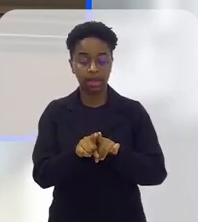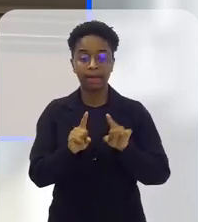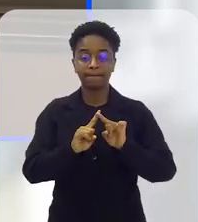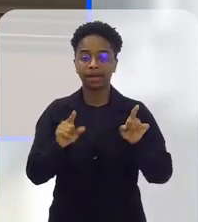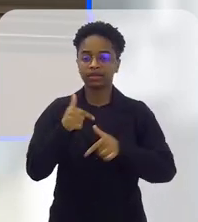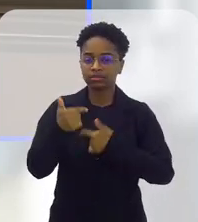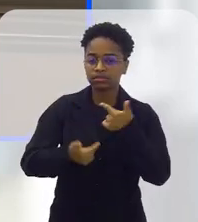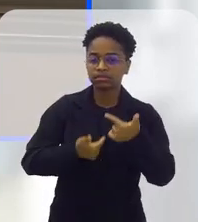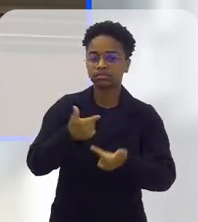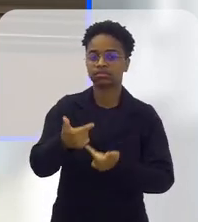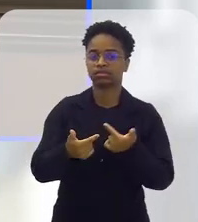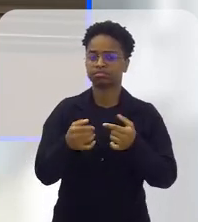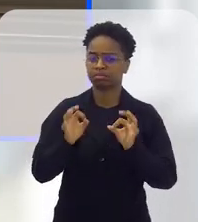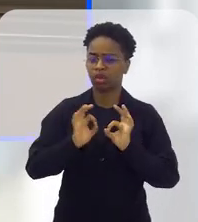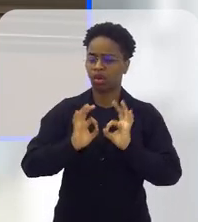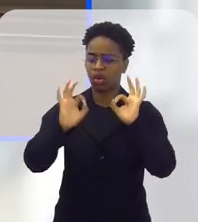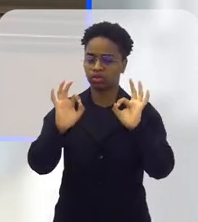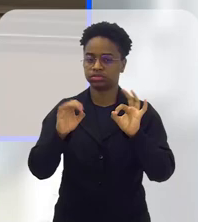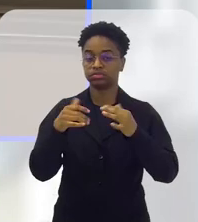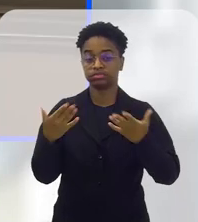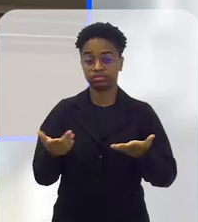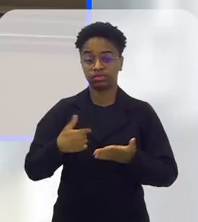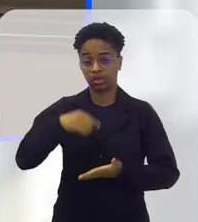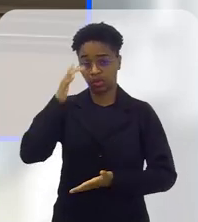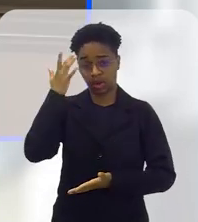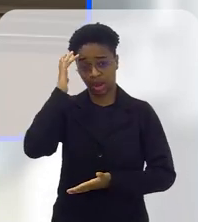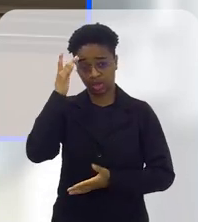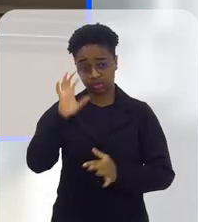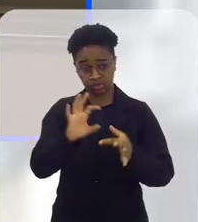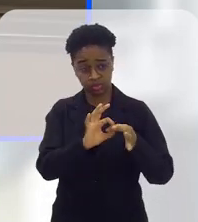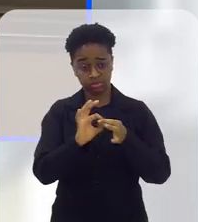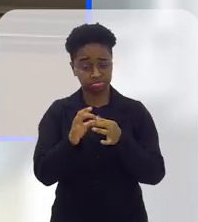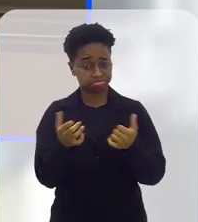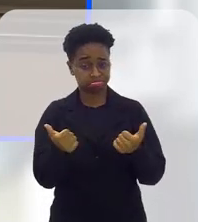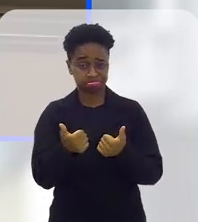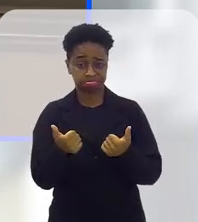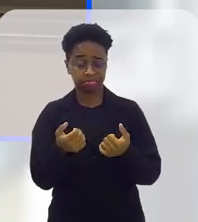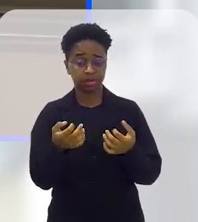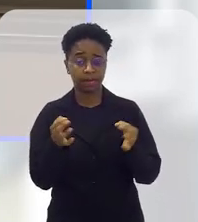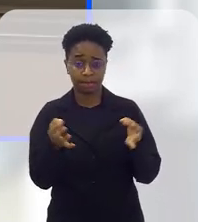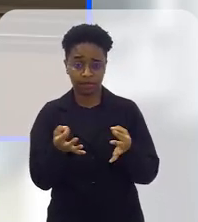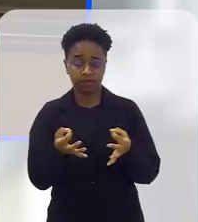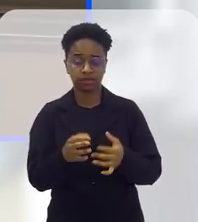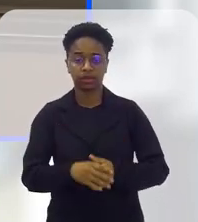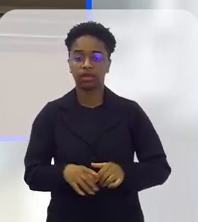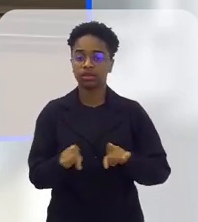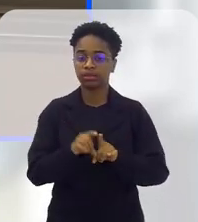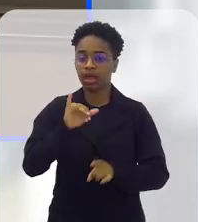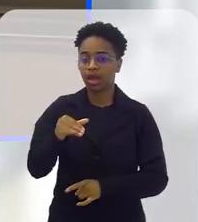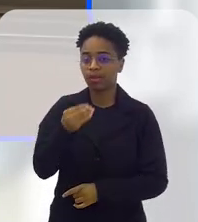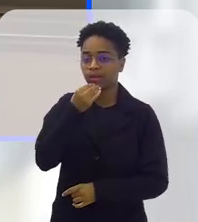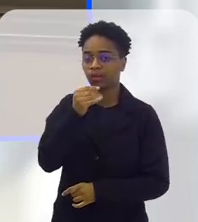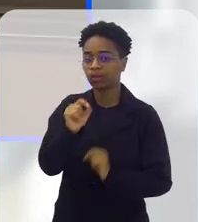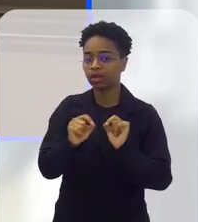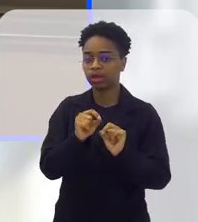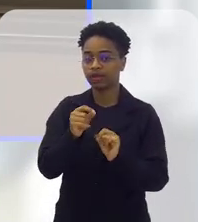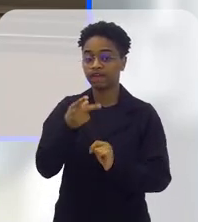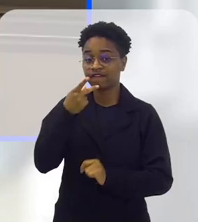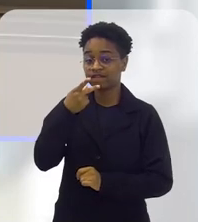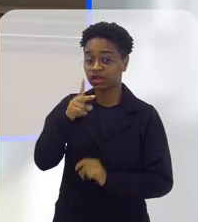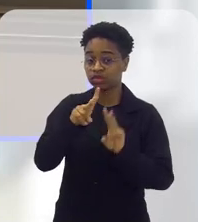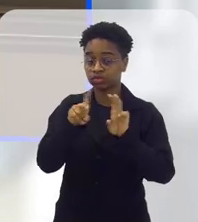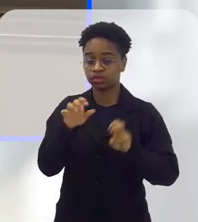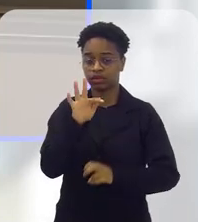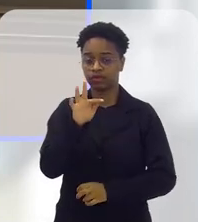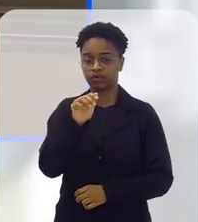que também está fazendo um trabalho também muito bem feito. Eu acho que é isso, essa união. E quero aproveitar também a oportunidade também de falar também